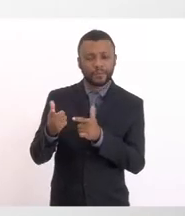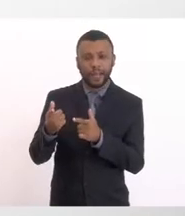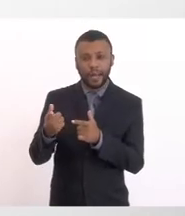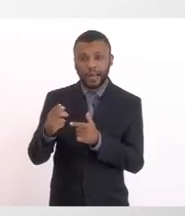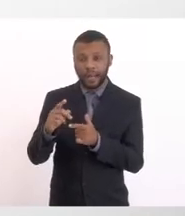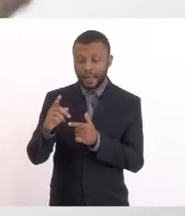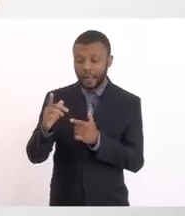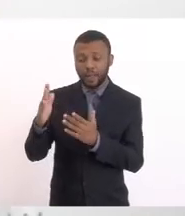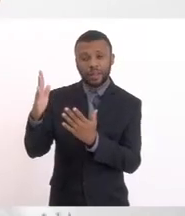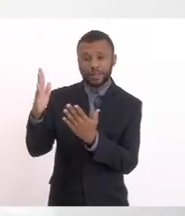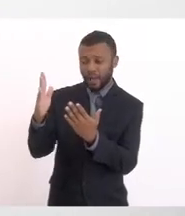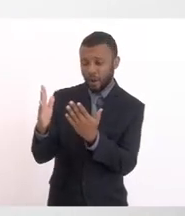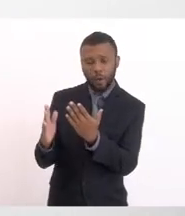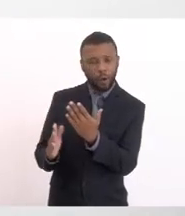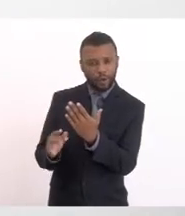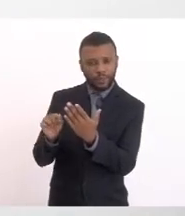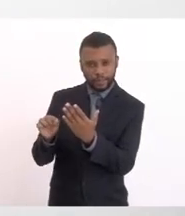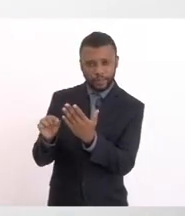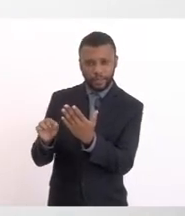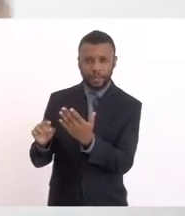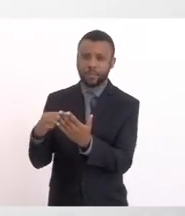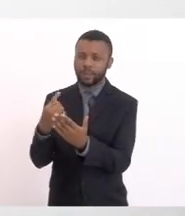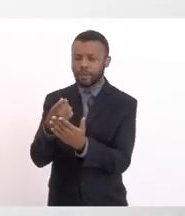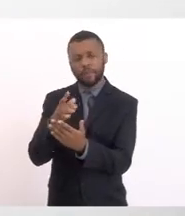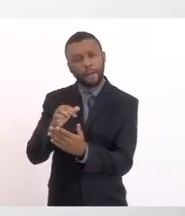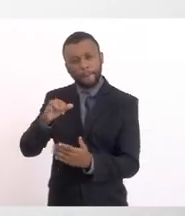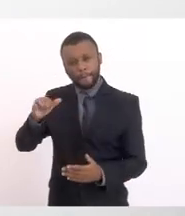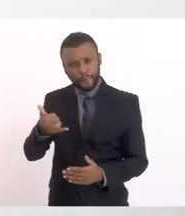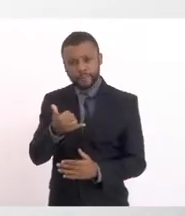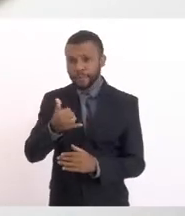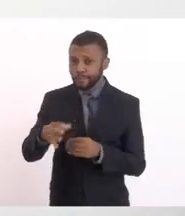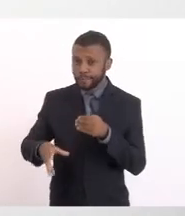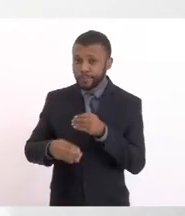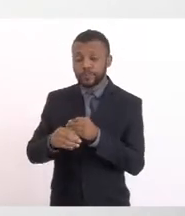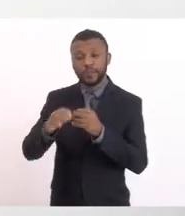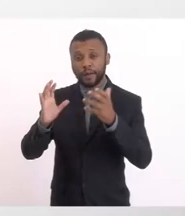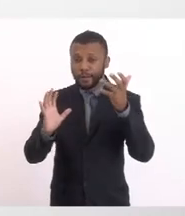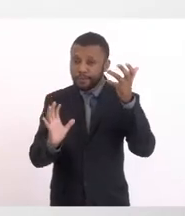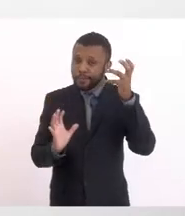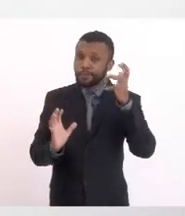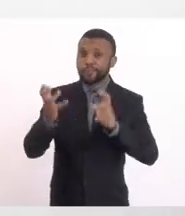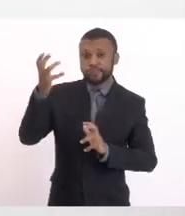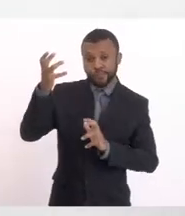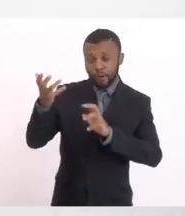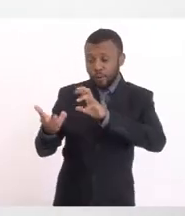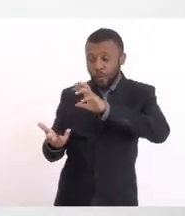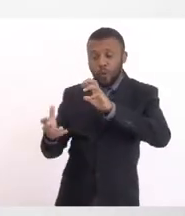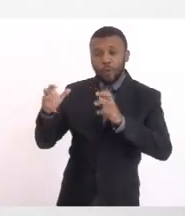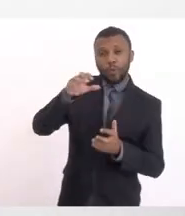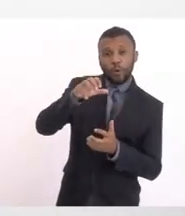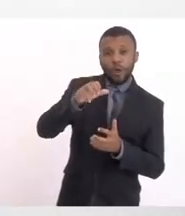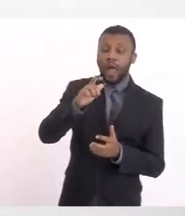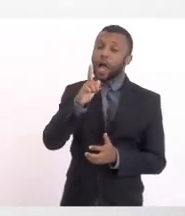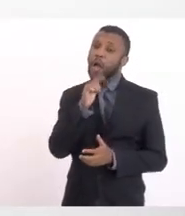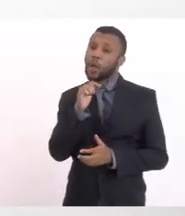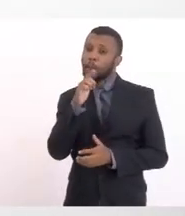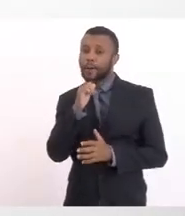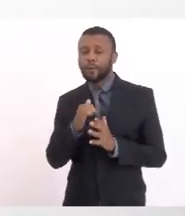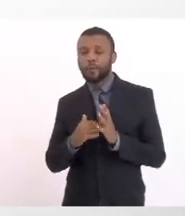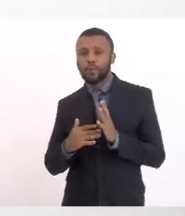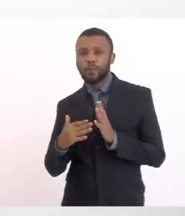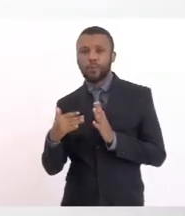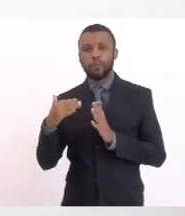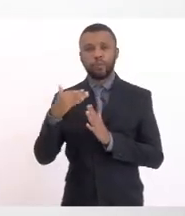costeira Vamos botar Uma pimenta aqui Que são as mudanças climáticas E a elevação No nível do mar Não aguenta Esse